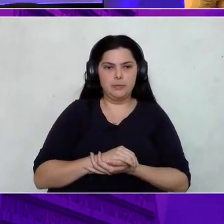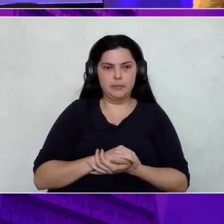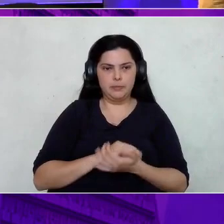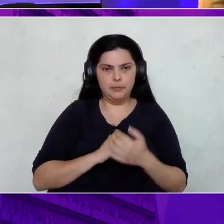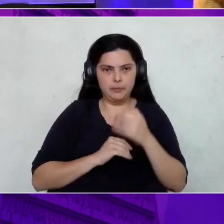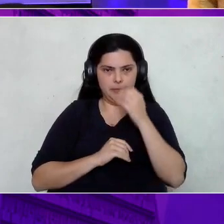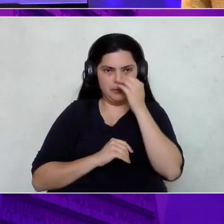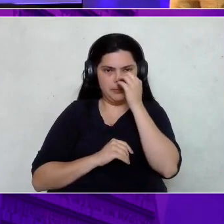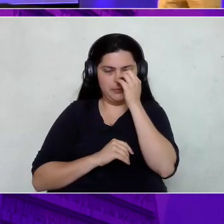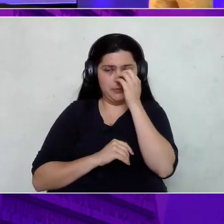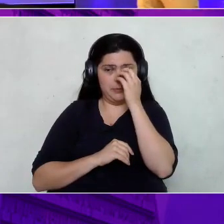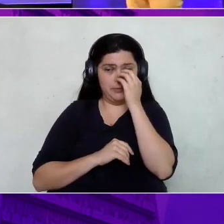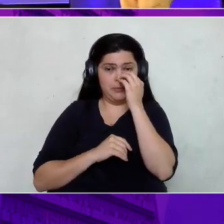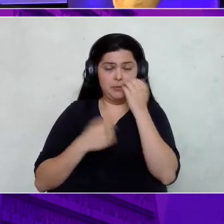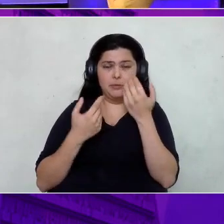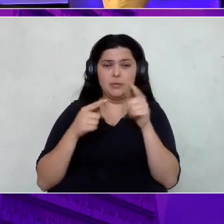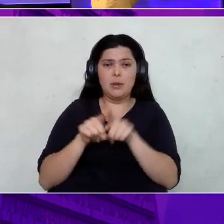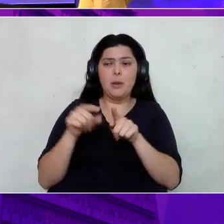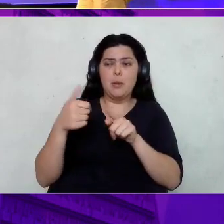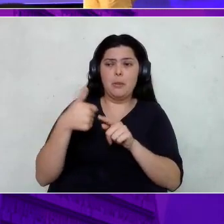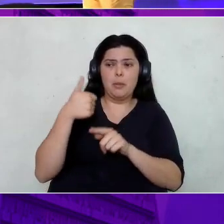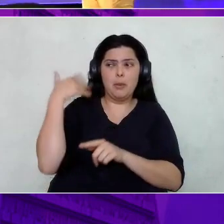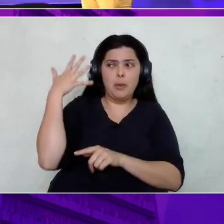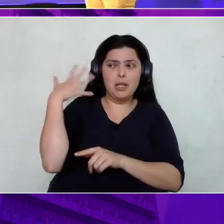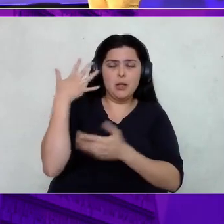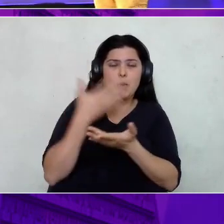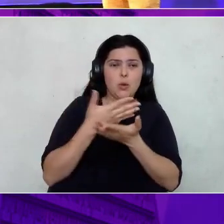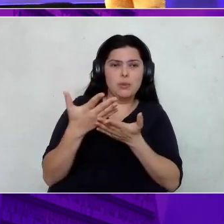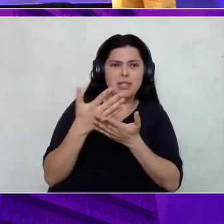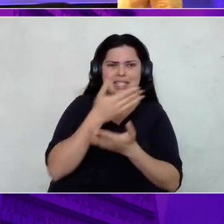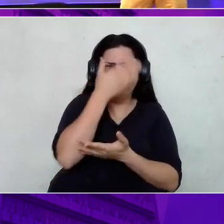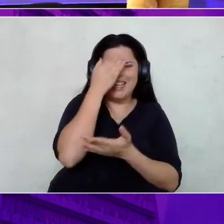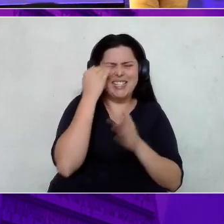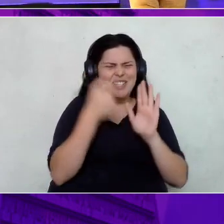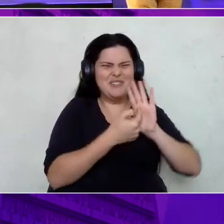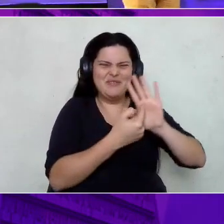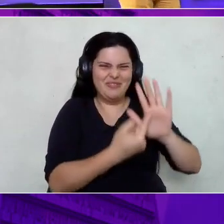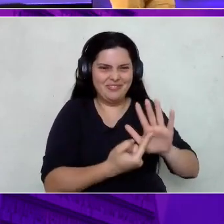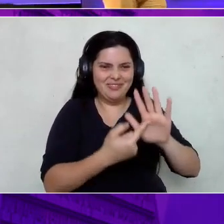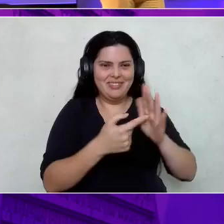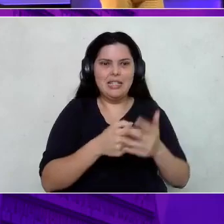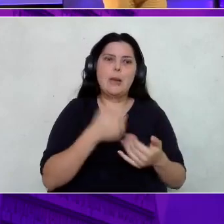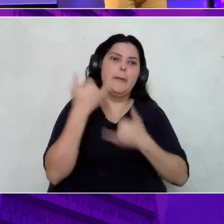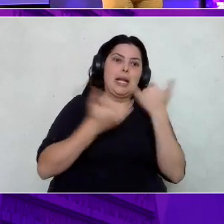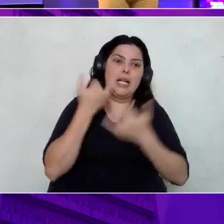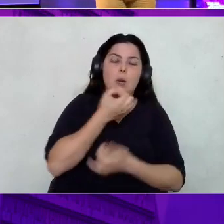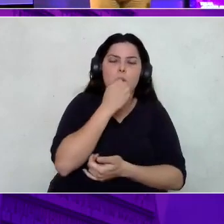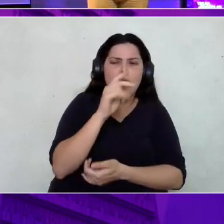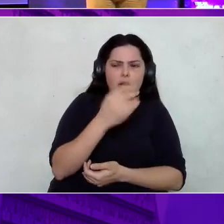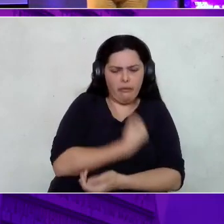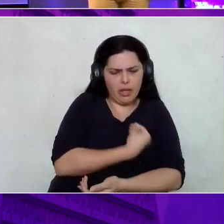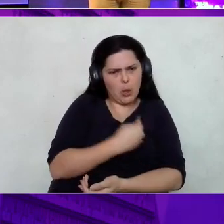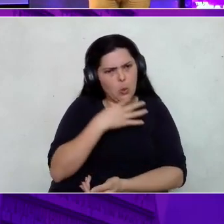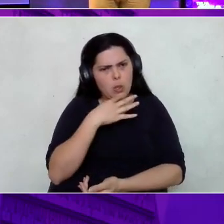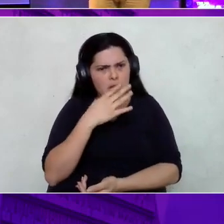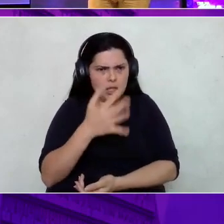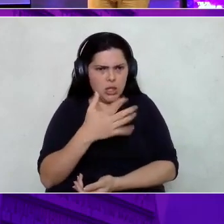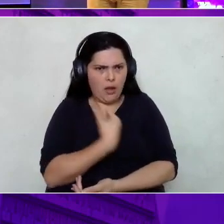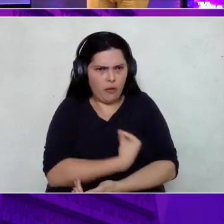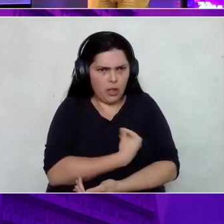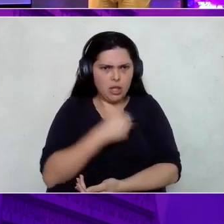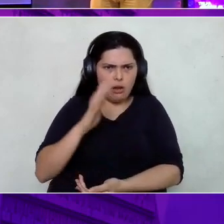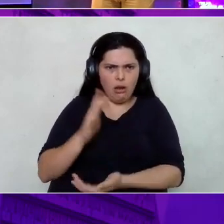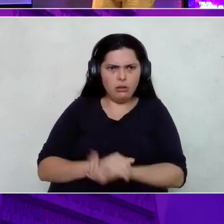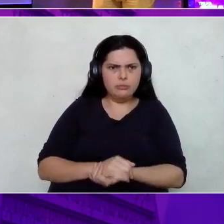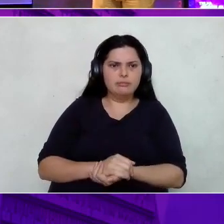Engraçado, eu fui o primeiro palestrante aqui que comecei não me apresentando, né? Brincadeira, contei da minha vida, vocês conhecem bastante sobre mim, mas meu nome é Renato